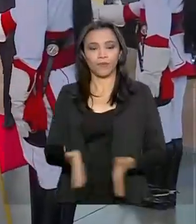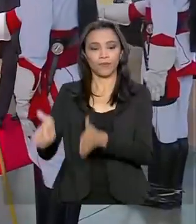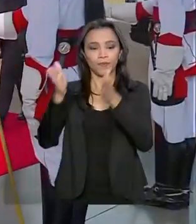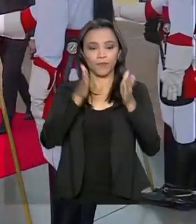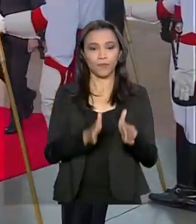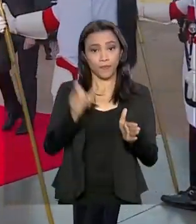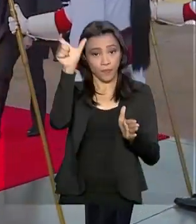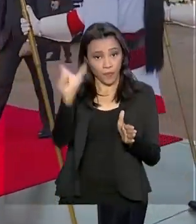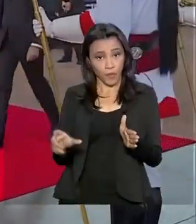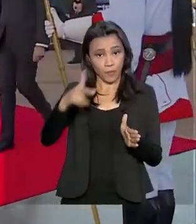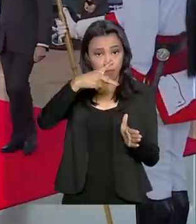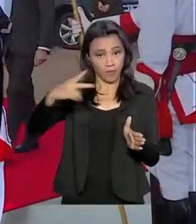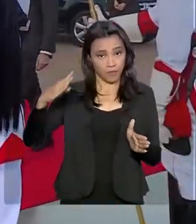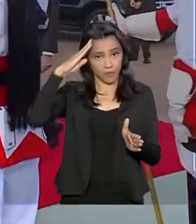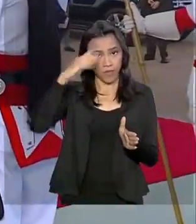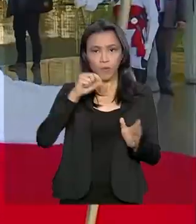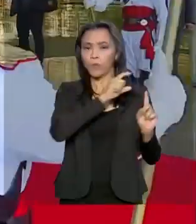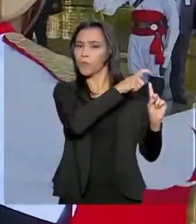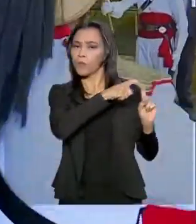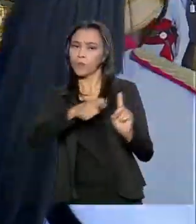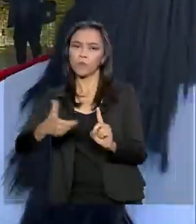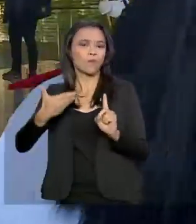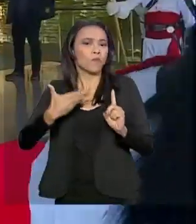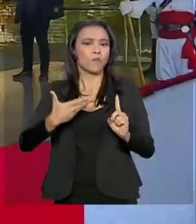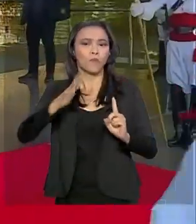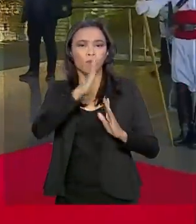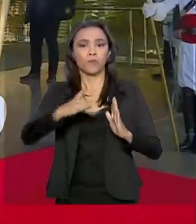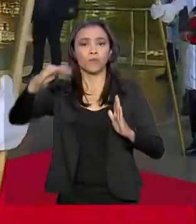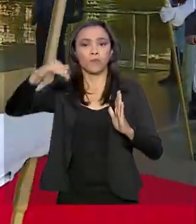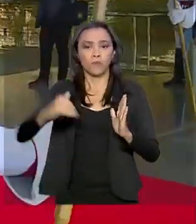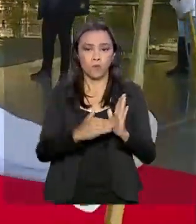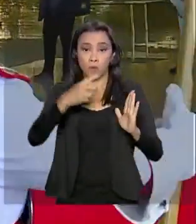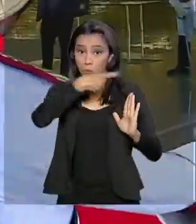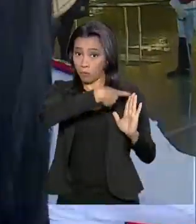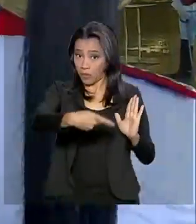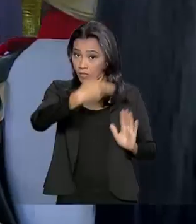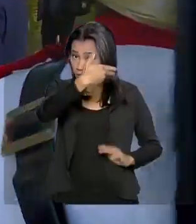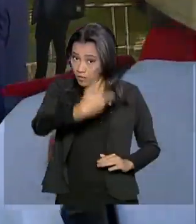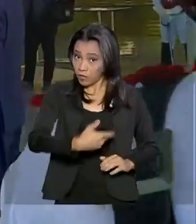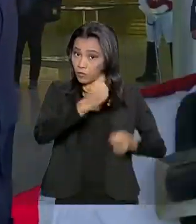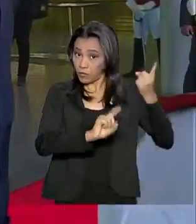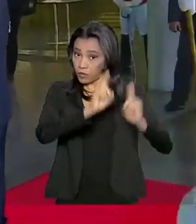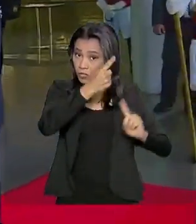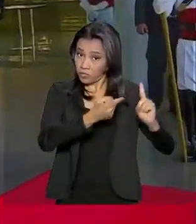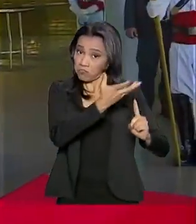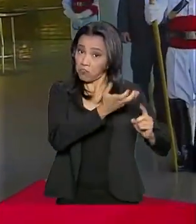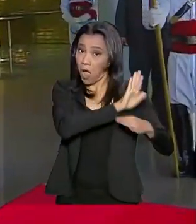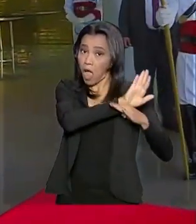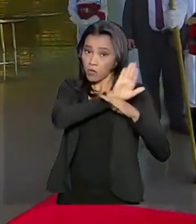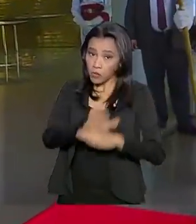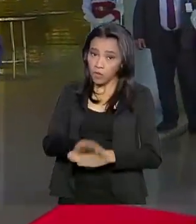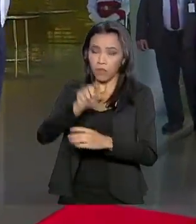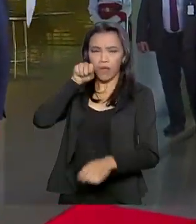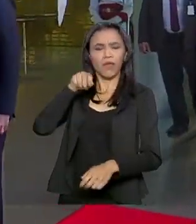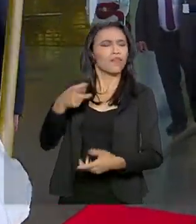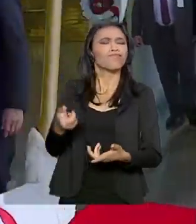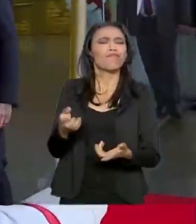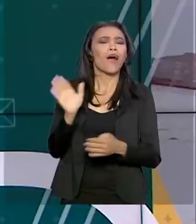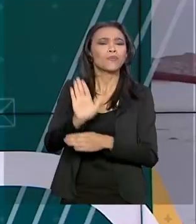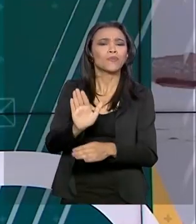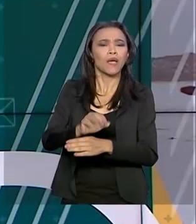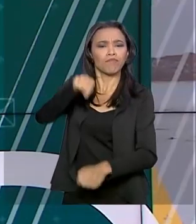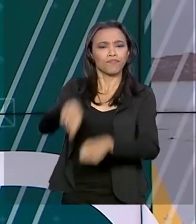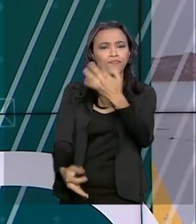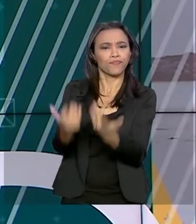Presidente Jair Bolsonaro recebe no Palácio da Alvorada, presidente do Chile, que oferece ajuda para combater as queimadas na Amazônia.